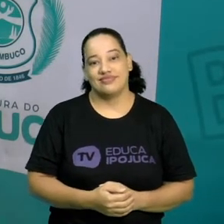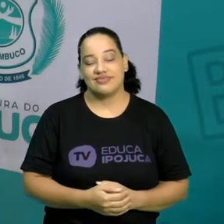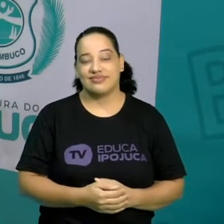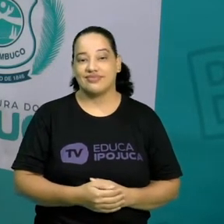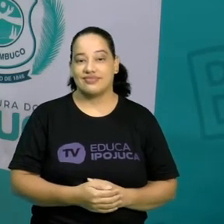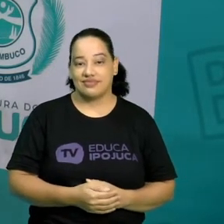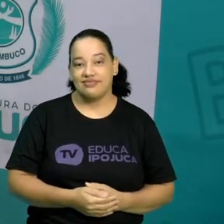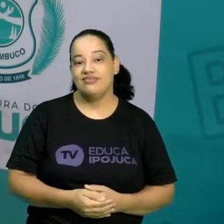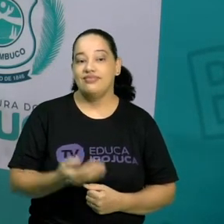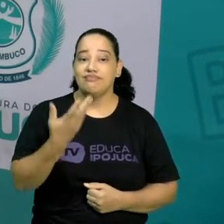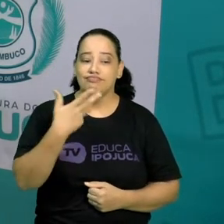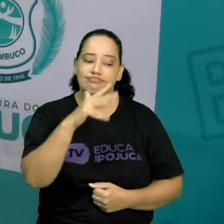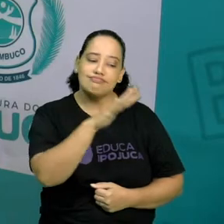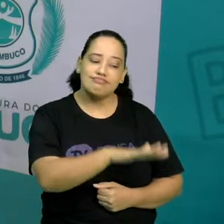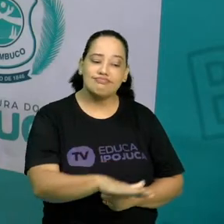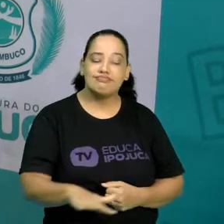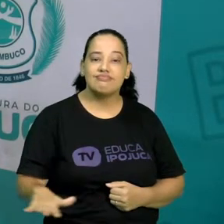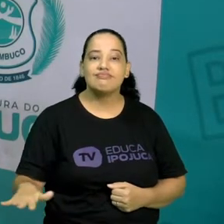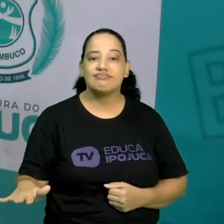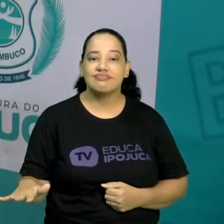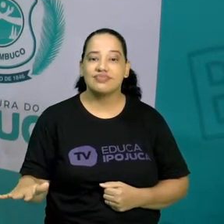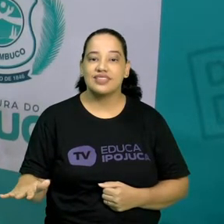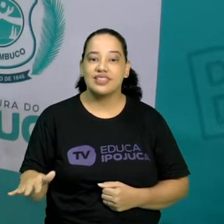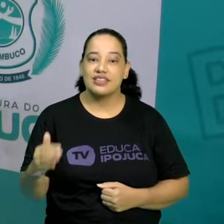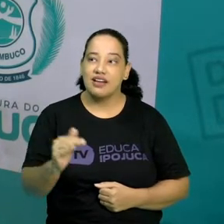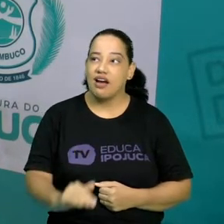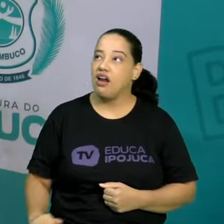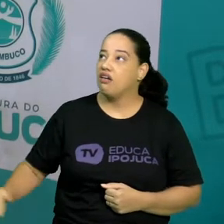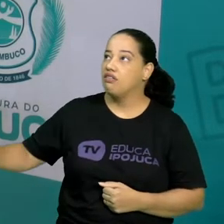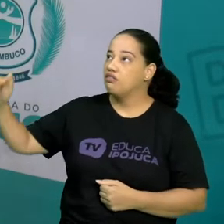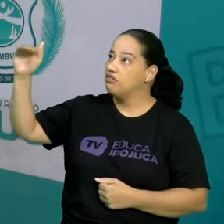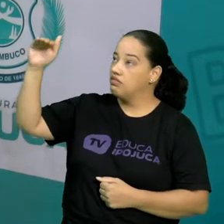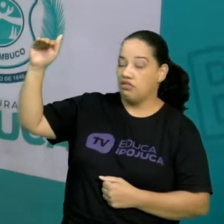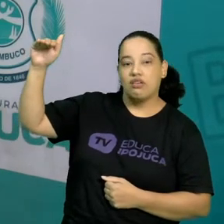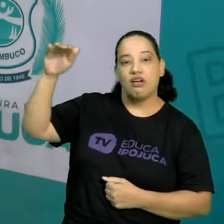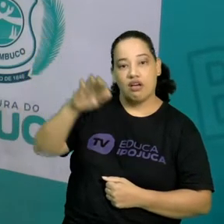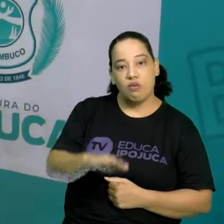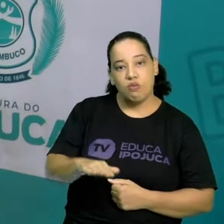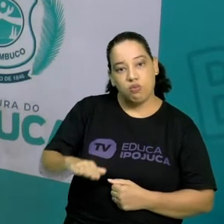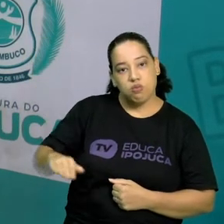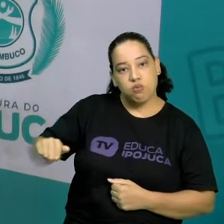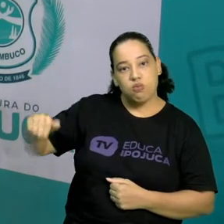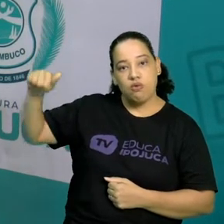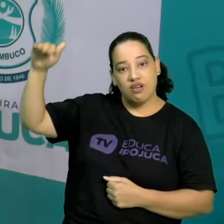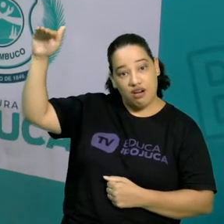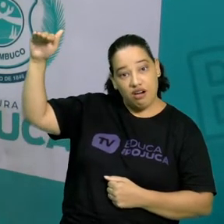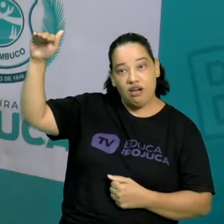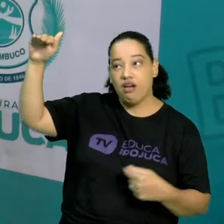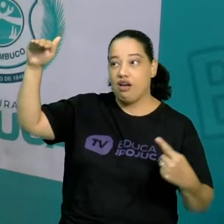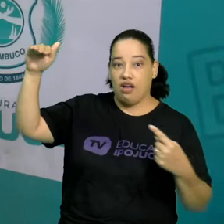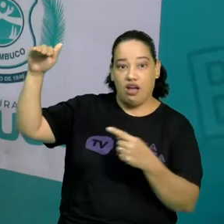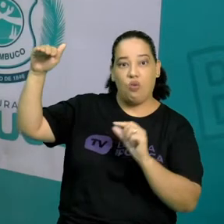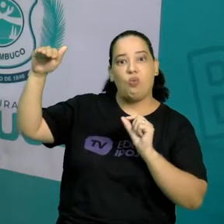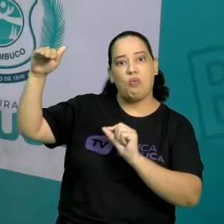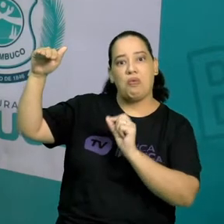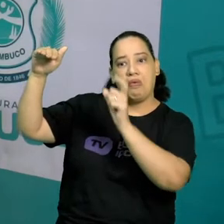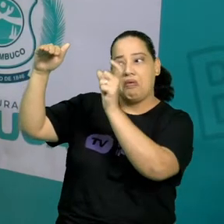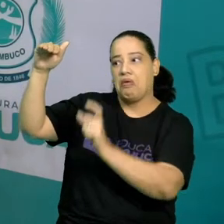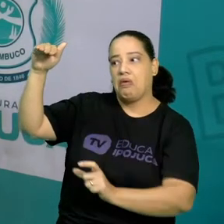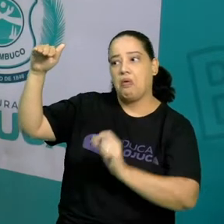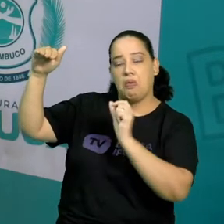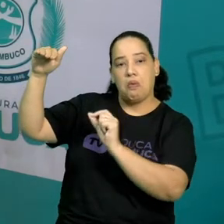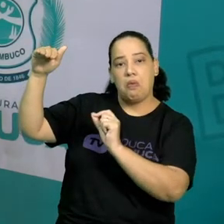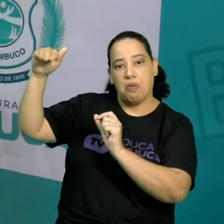A criança, ao crescer, ele passa a ser o quê? Ele deixa de ser